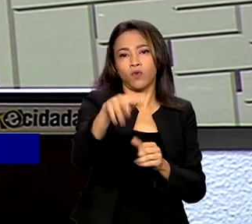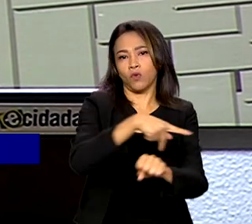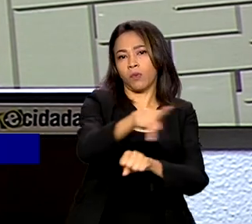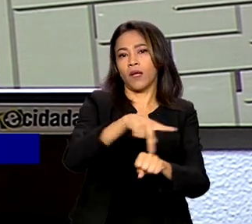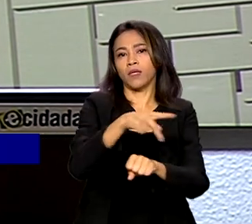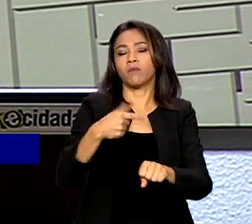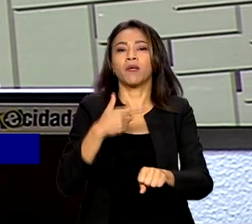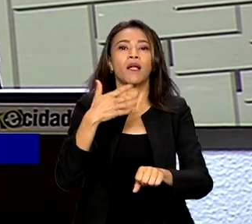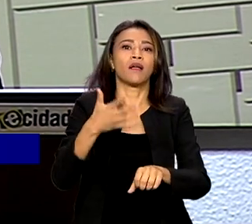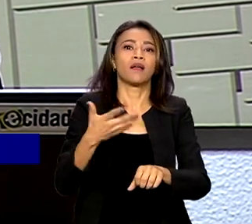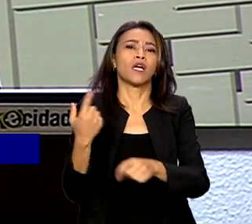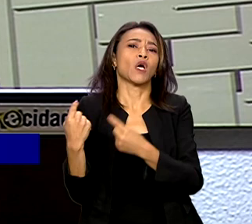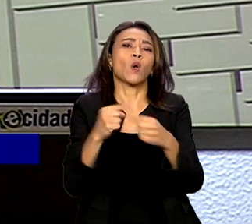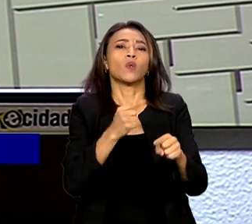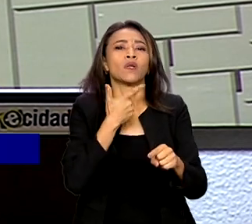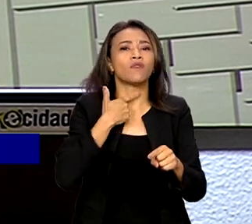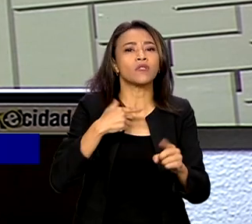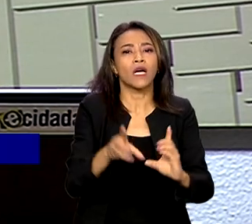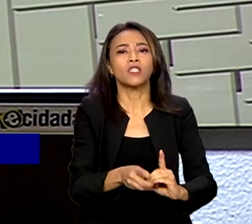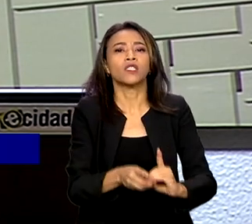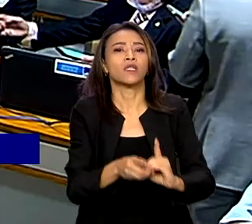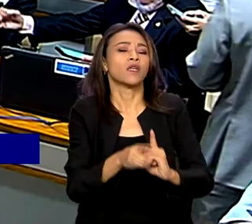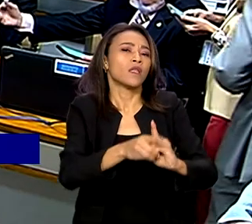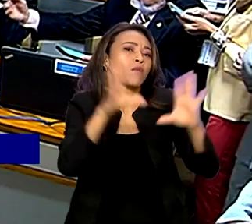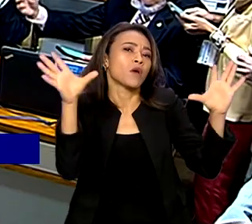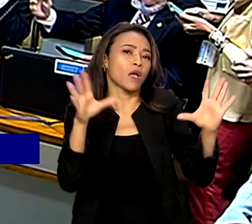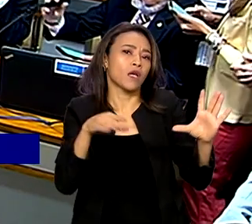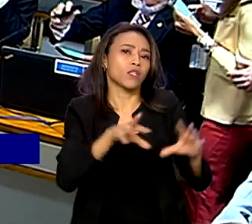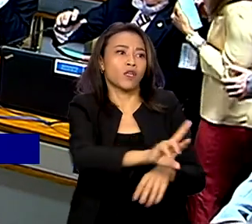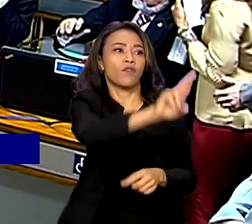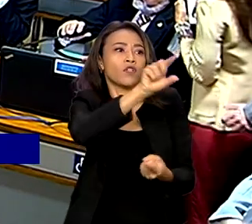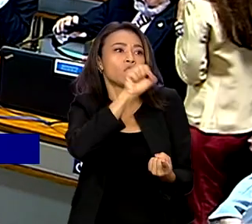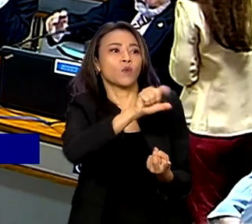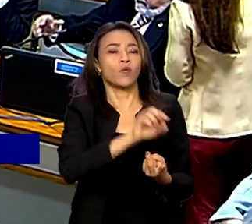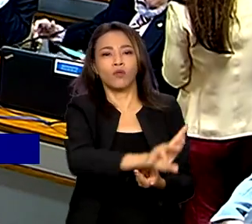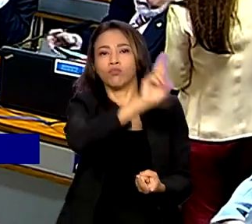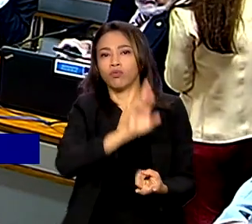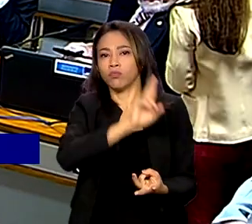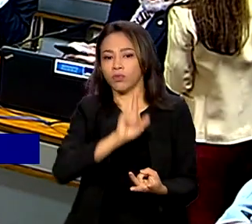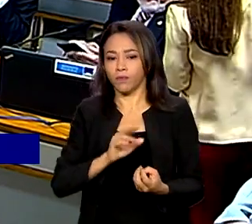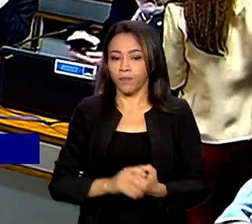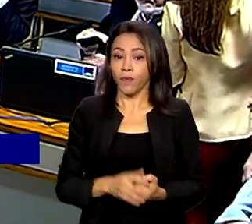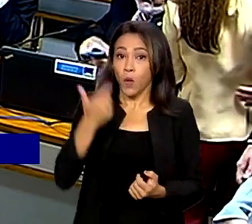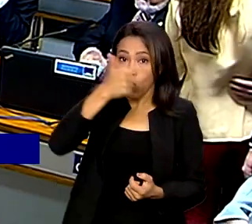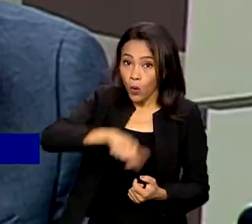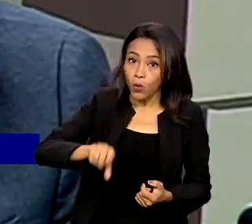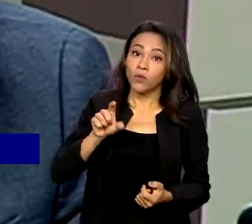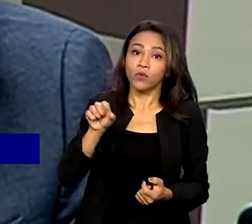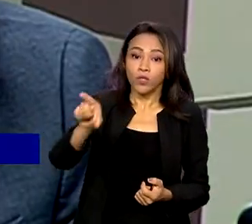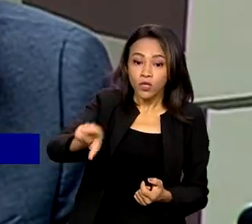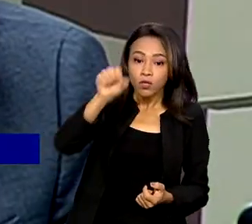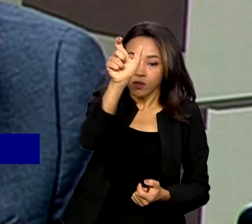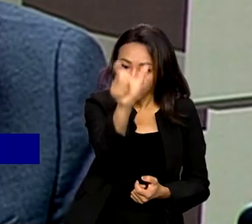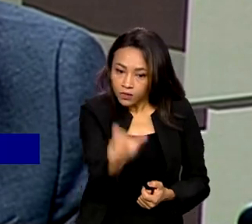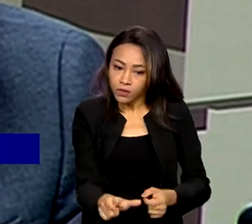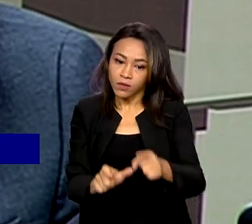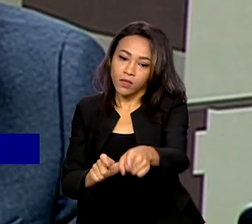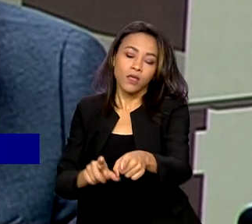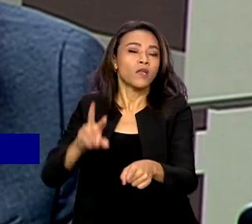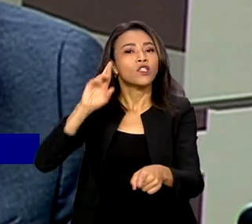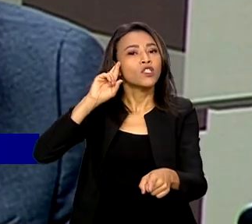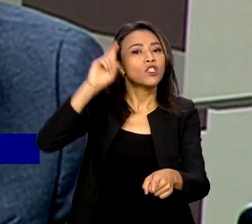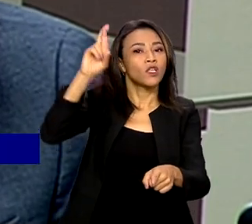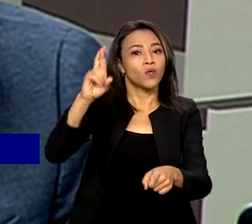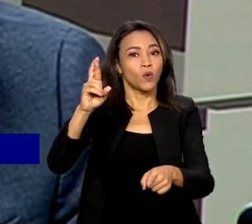vontade democrática e dos seus representantes eleitos. Indicado ao cargo de diretor de fiscalização, Ailton de Aquino